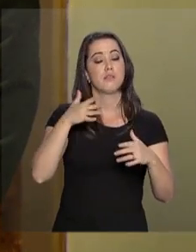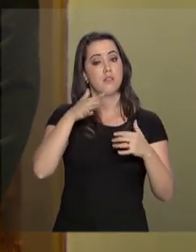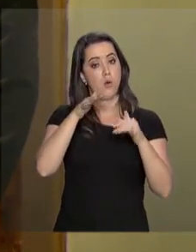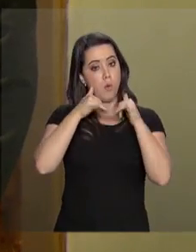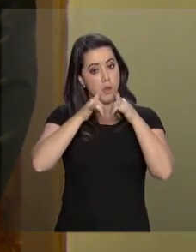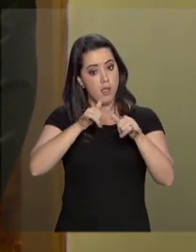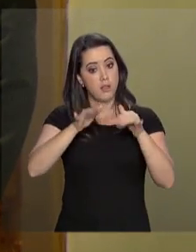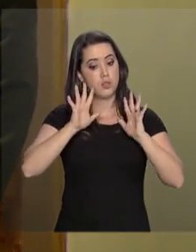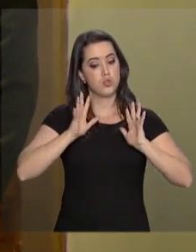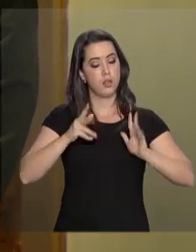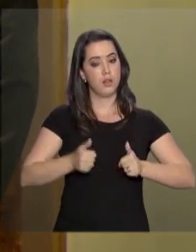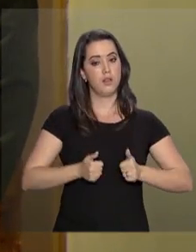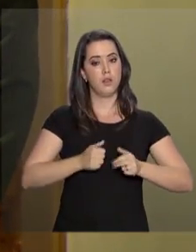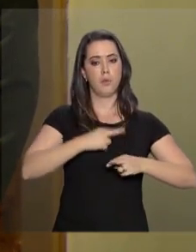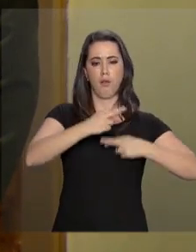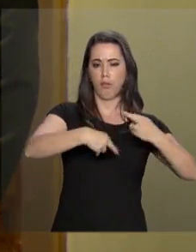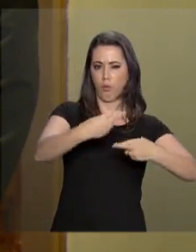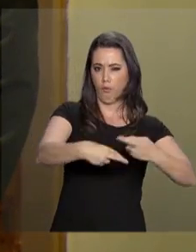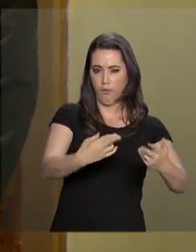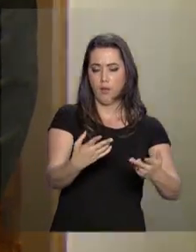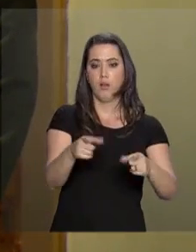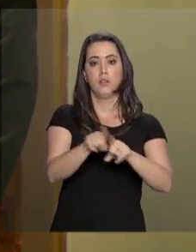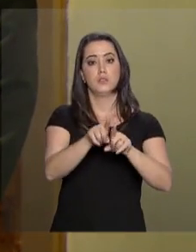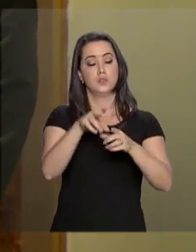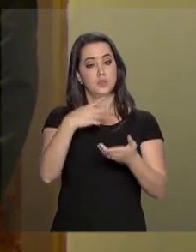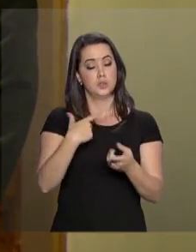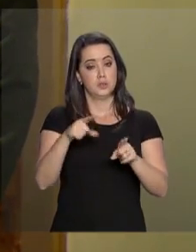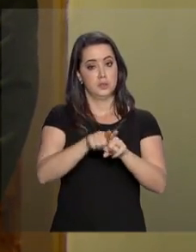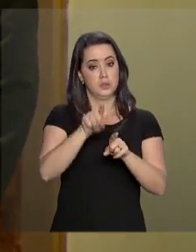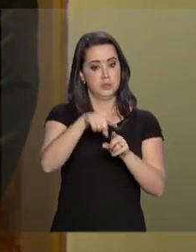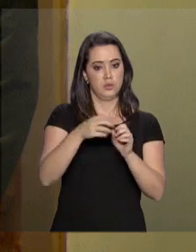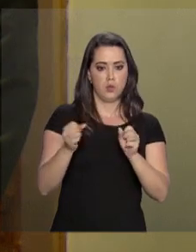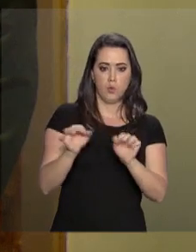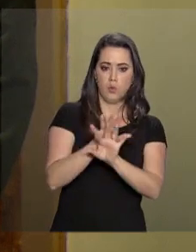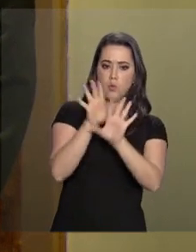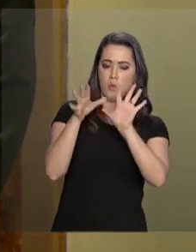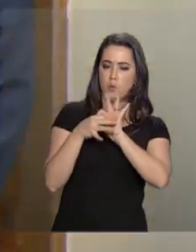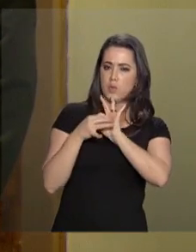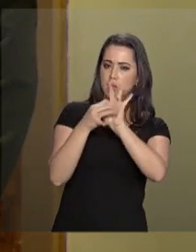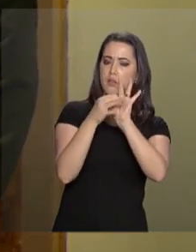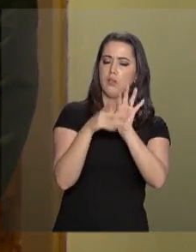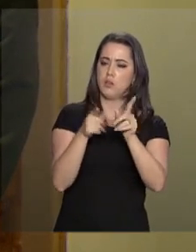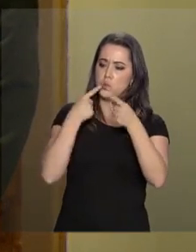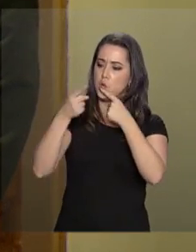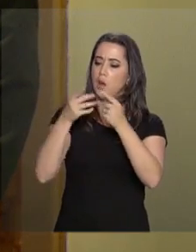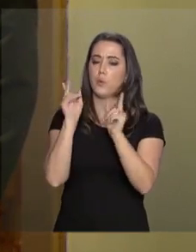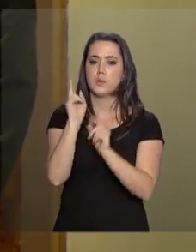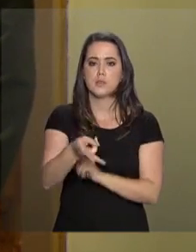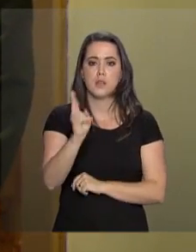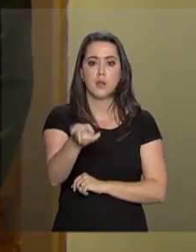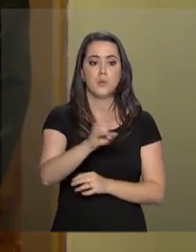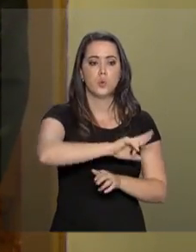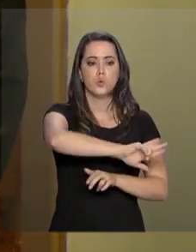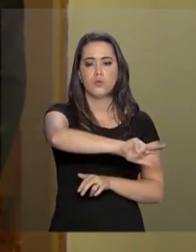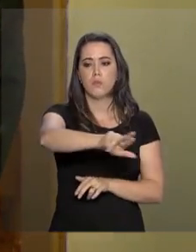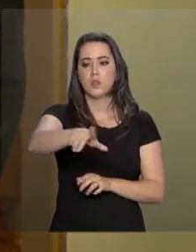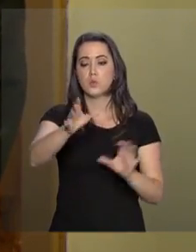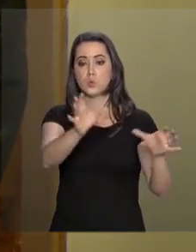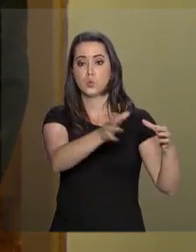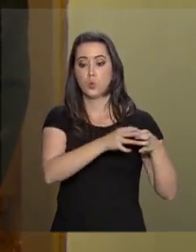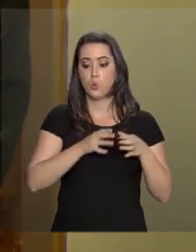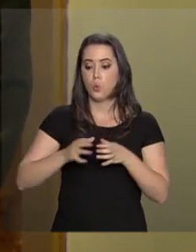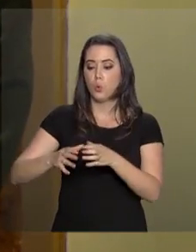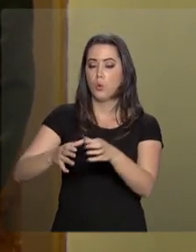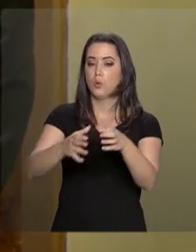renovável e nuclear, de forma harmoniosa e transparente, em diálogo constante com as várias instâncias do